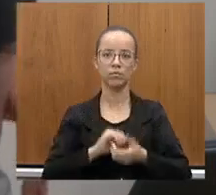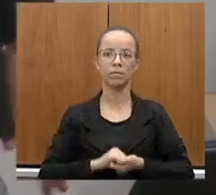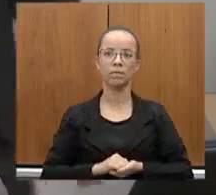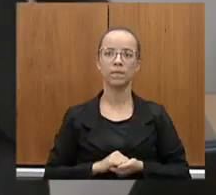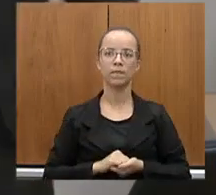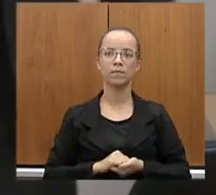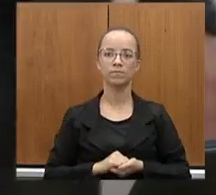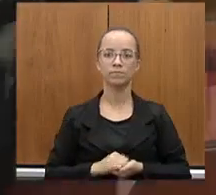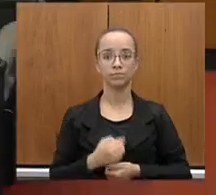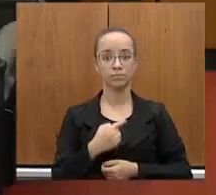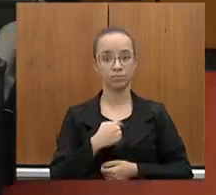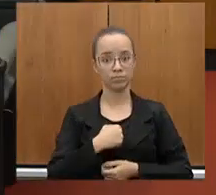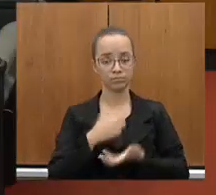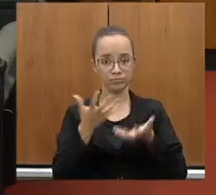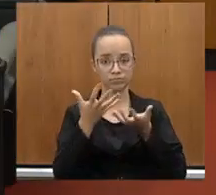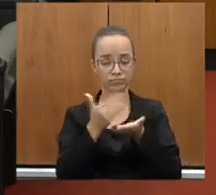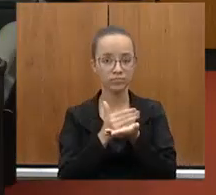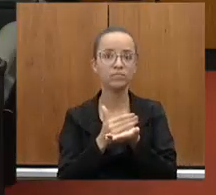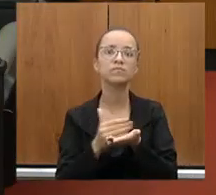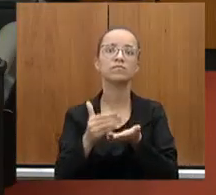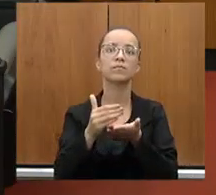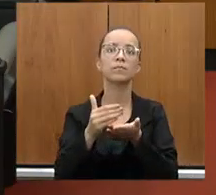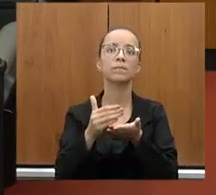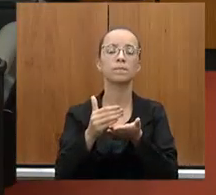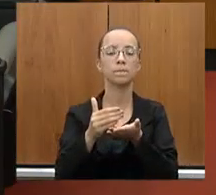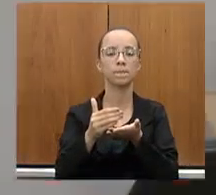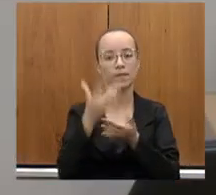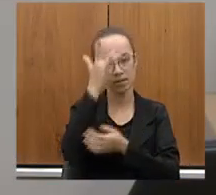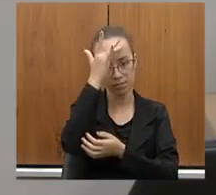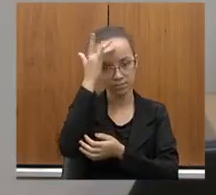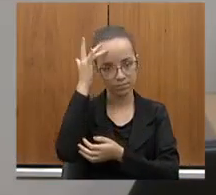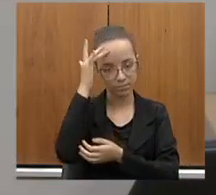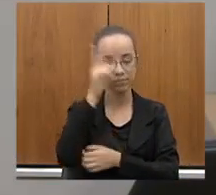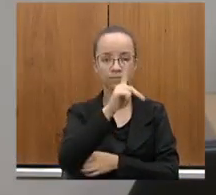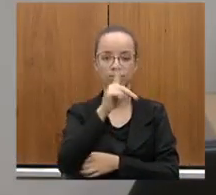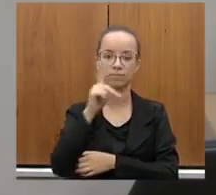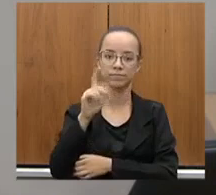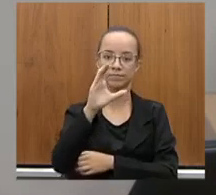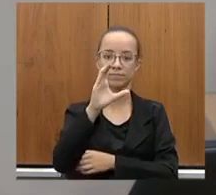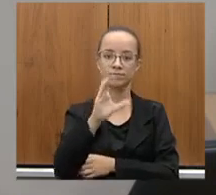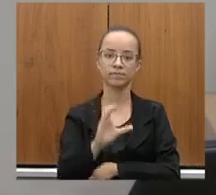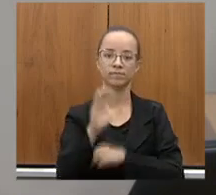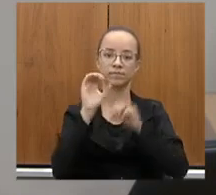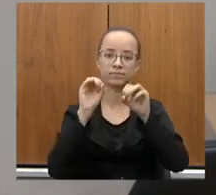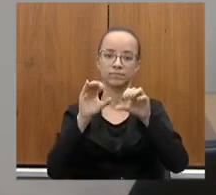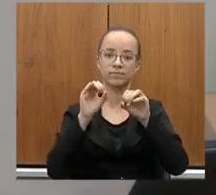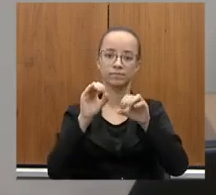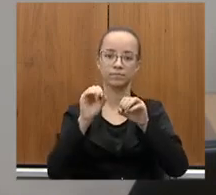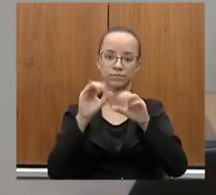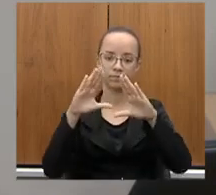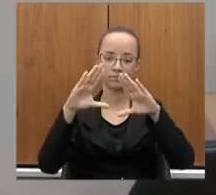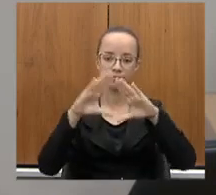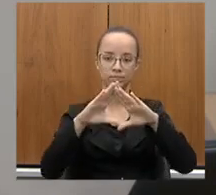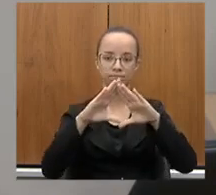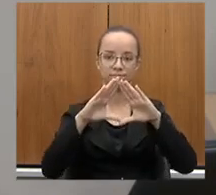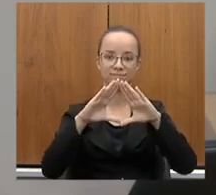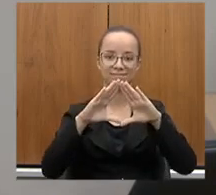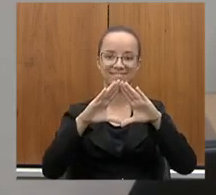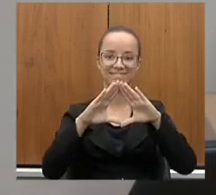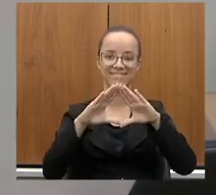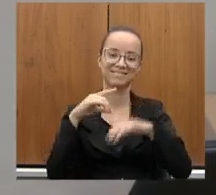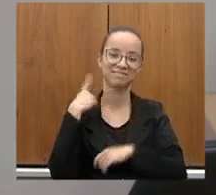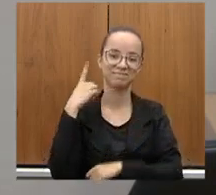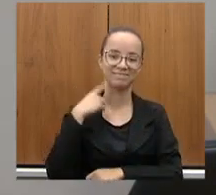Eu queria, inicialmente, passar a palavra para a presidente da Comissão de Educação da Assembleia Legislativa, a